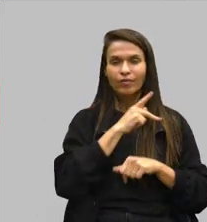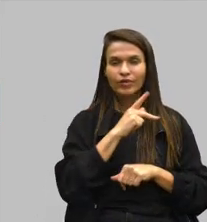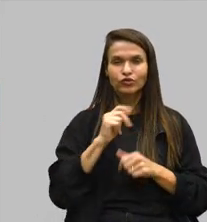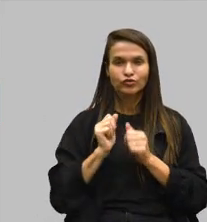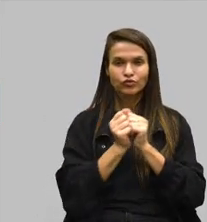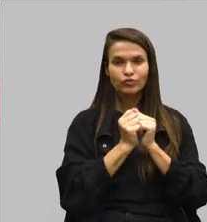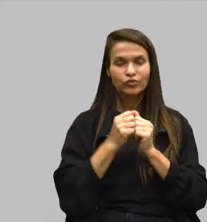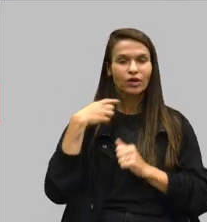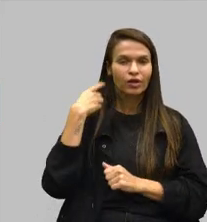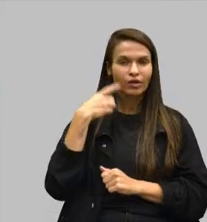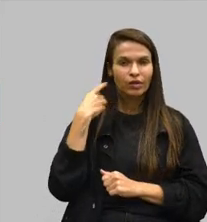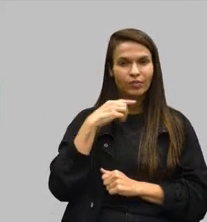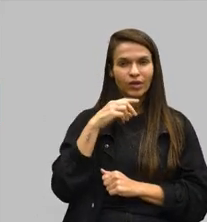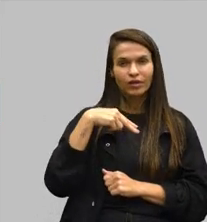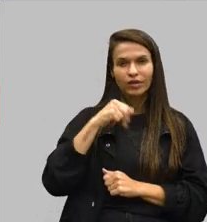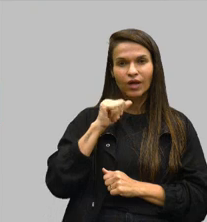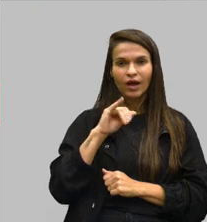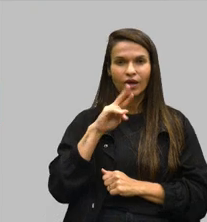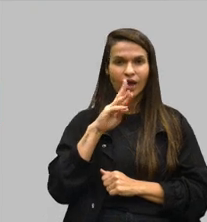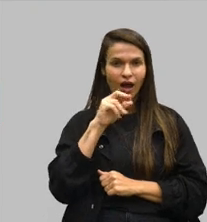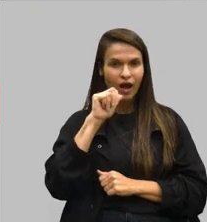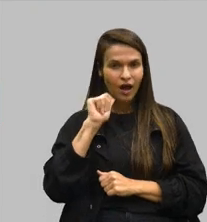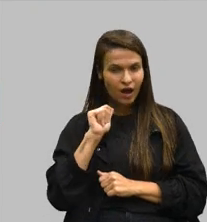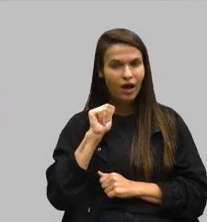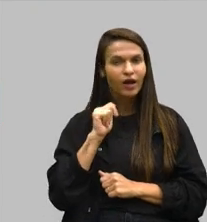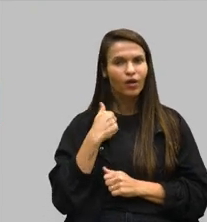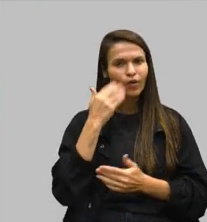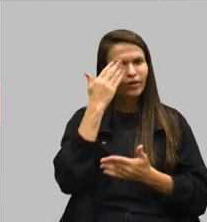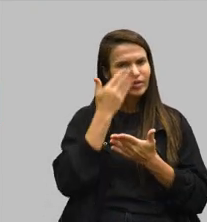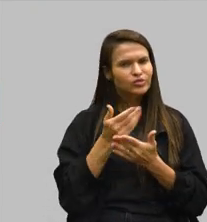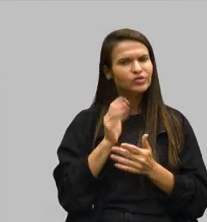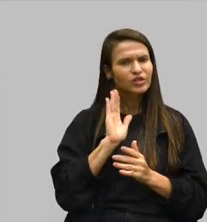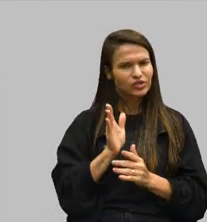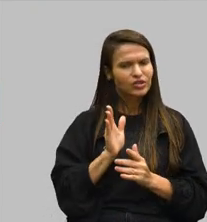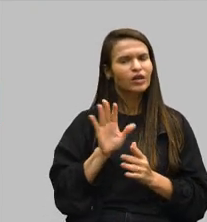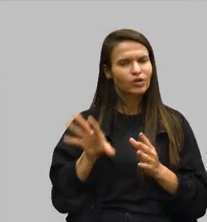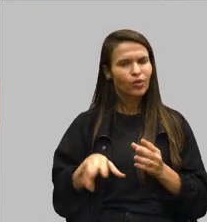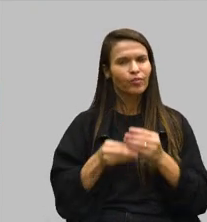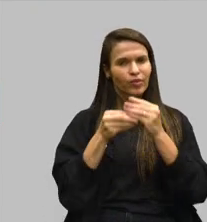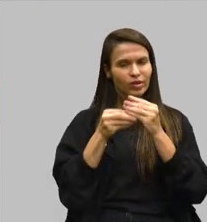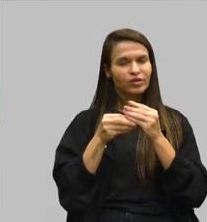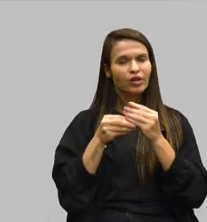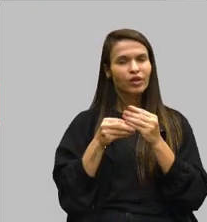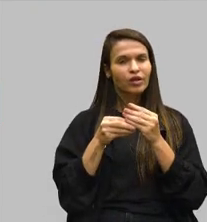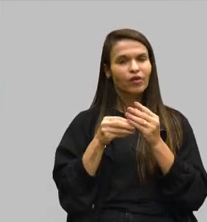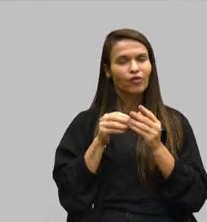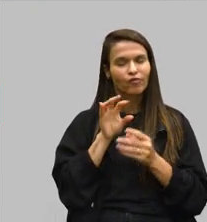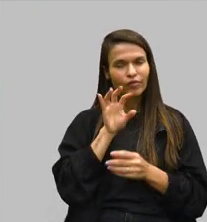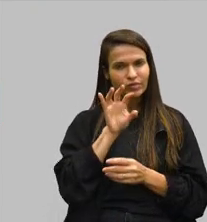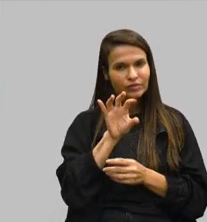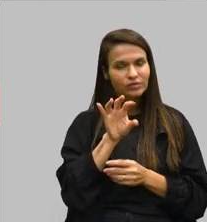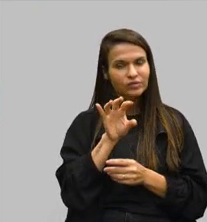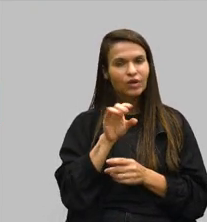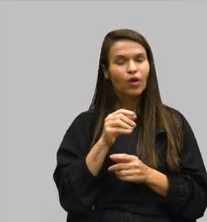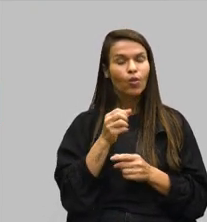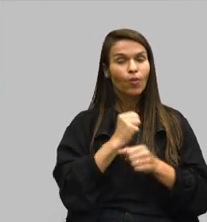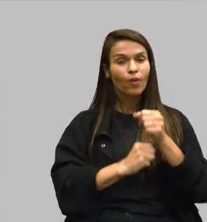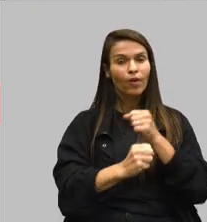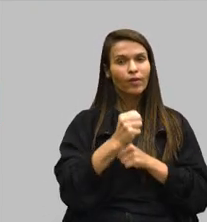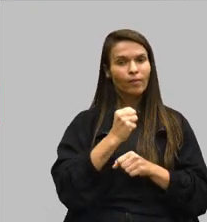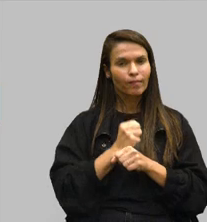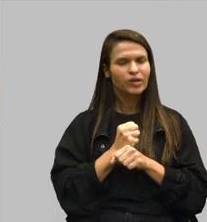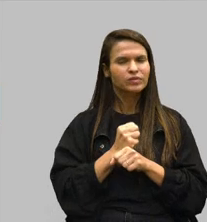com a deputada Nayara Rocha. Acredito que ela já fez algumas ponderações nesse sentido aqui. Momento, no ano passado,